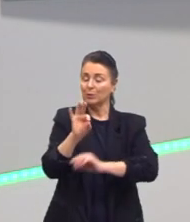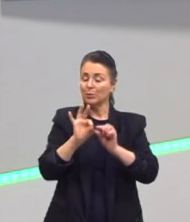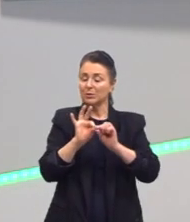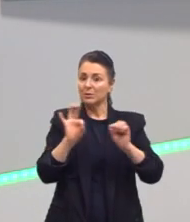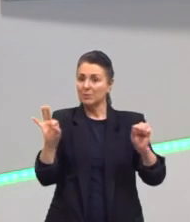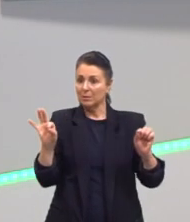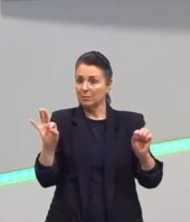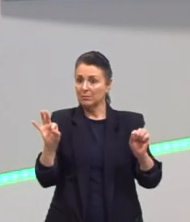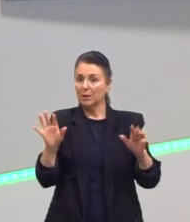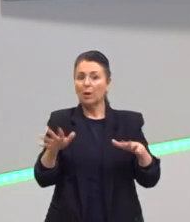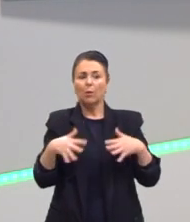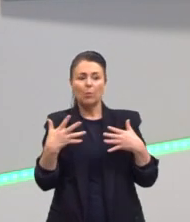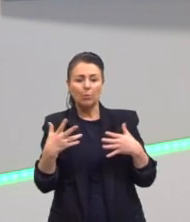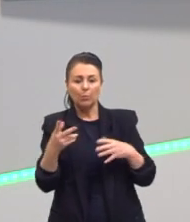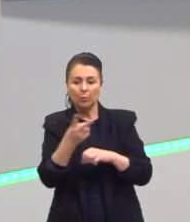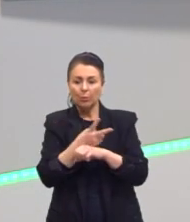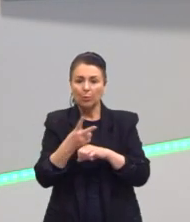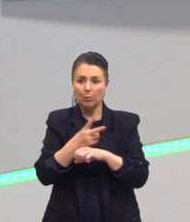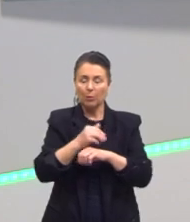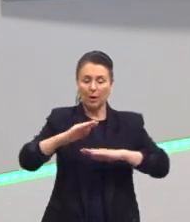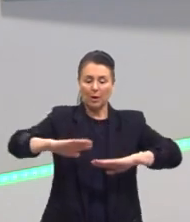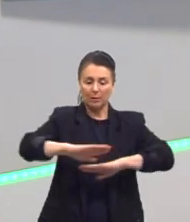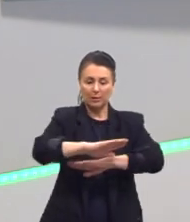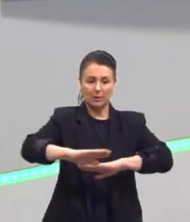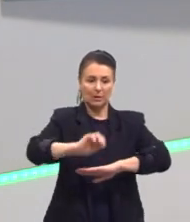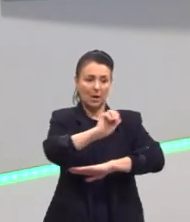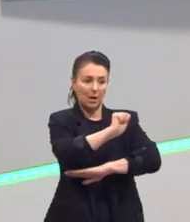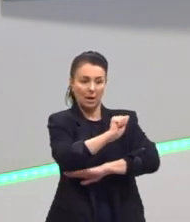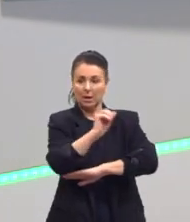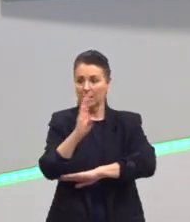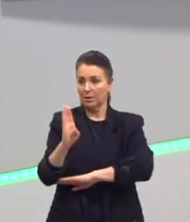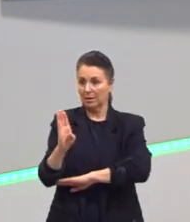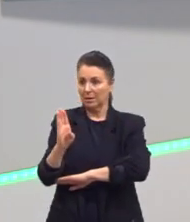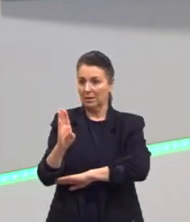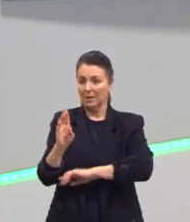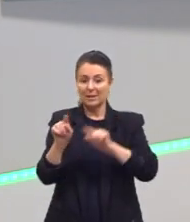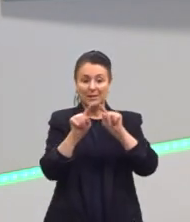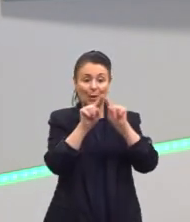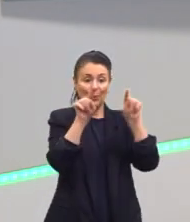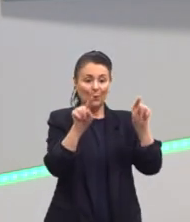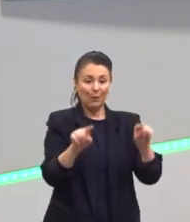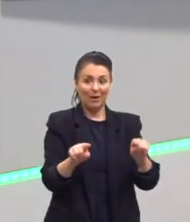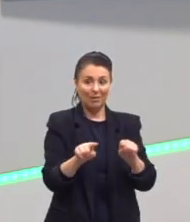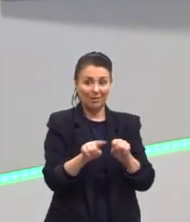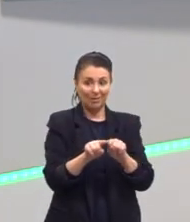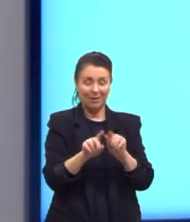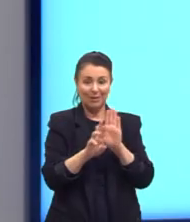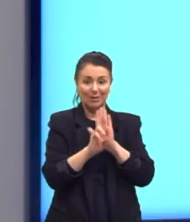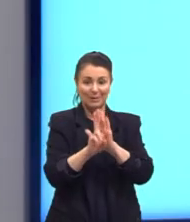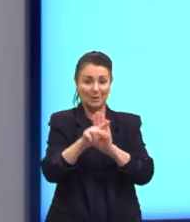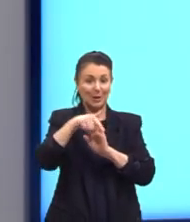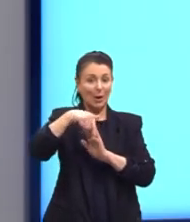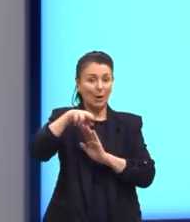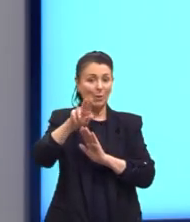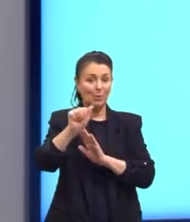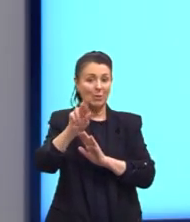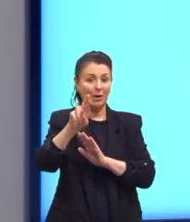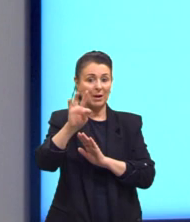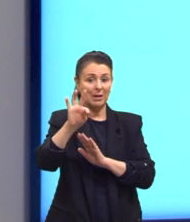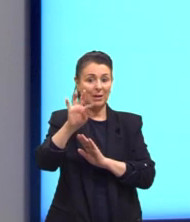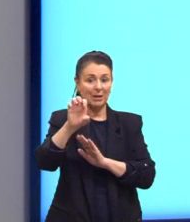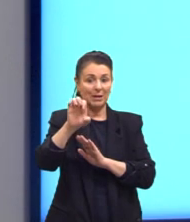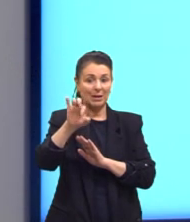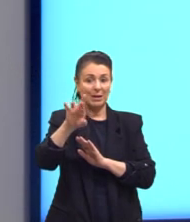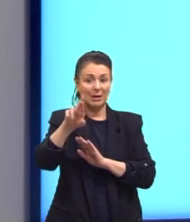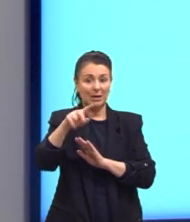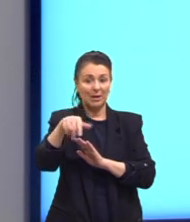localizei a Avenida A e a Avenida B. Beleza? Eu sei que esse quadradinho aqui, que representa o quarteirão da Avenida A, em direção